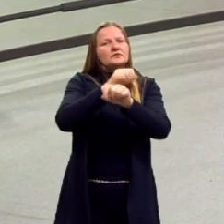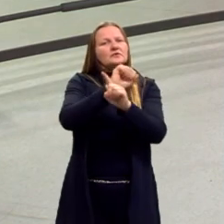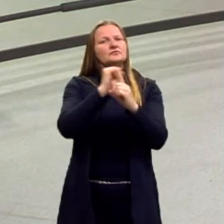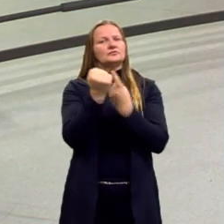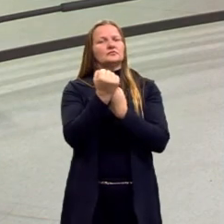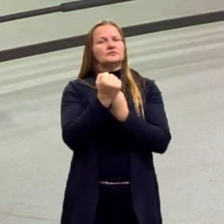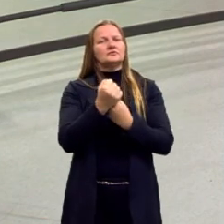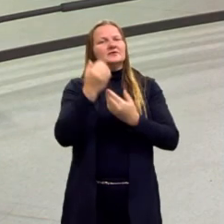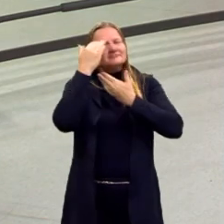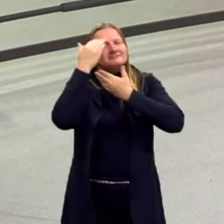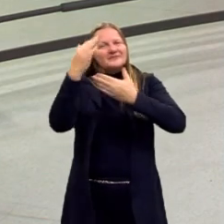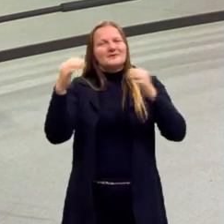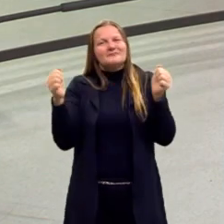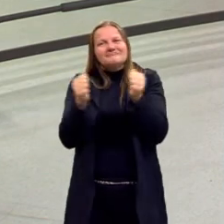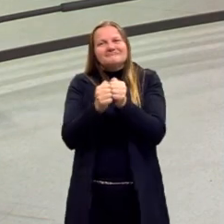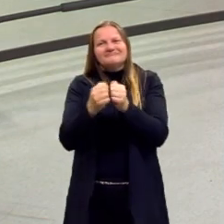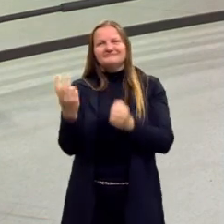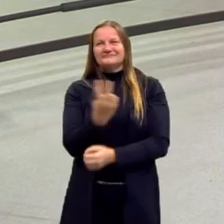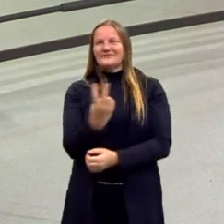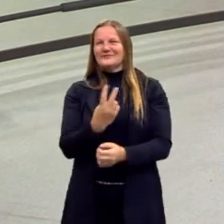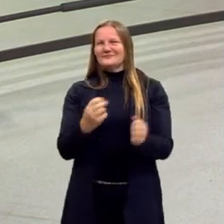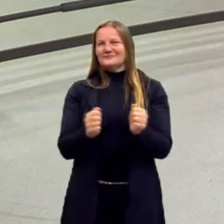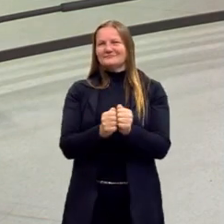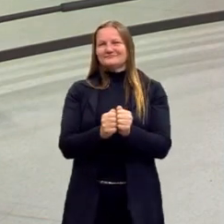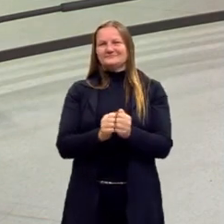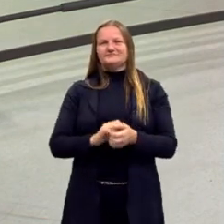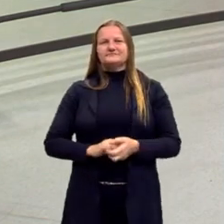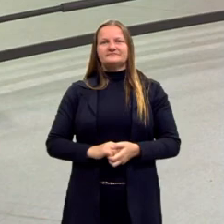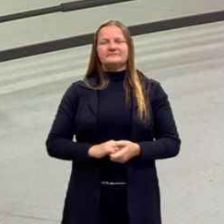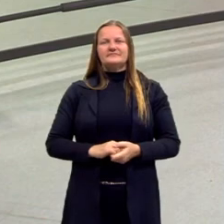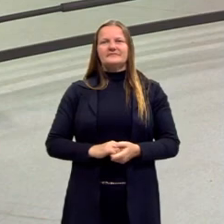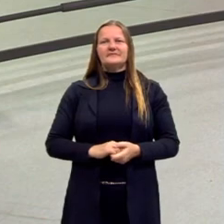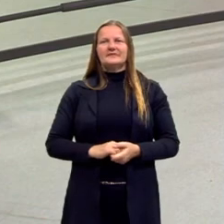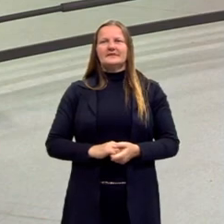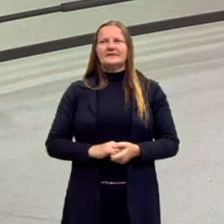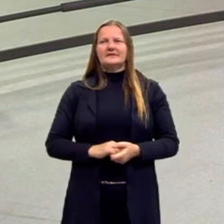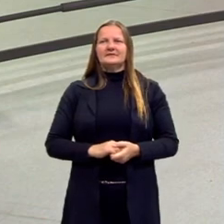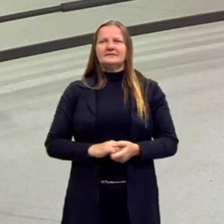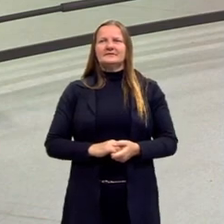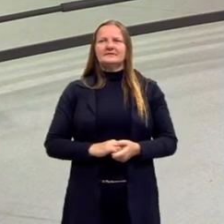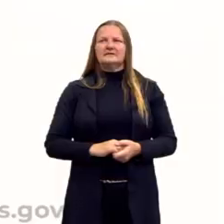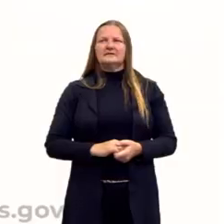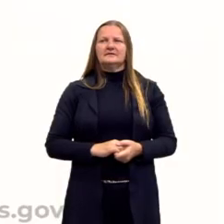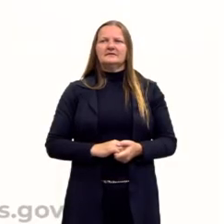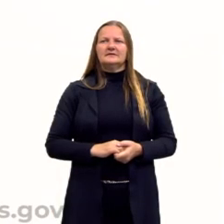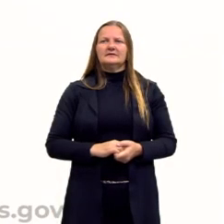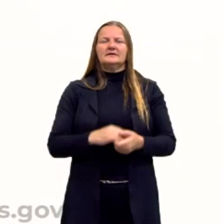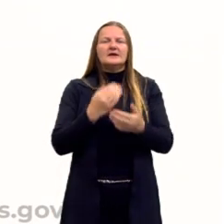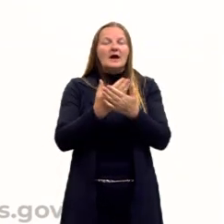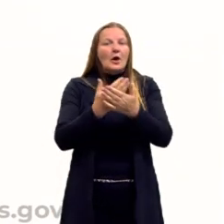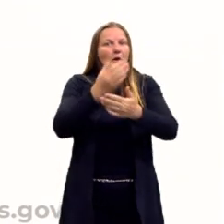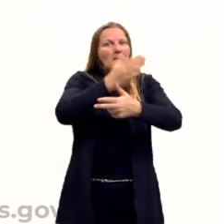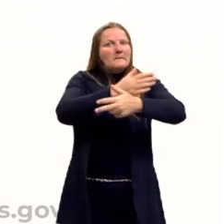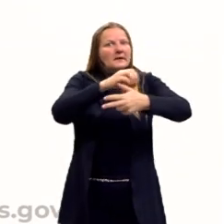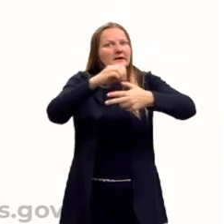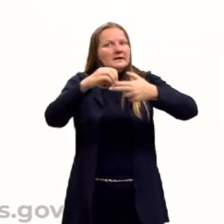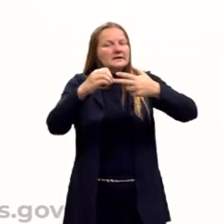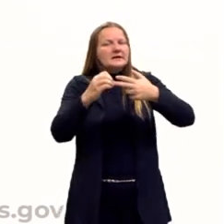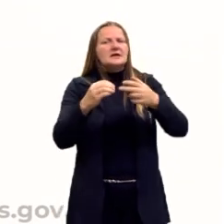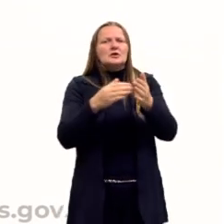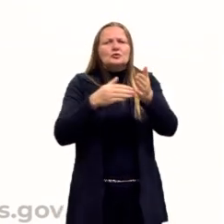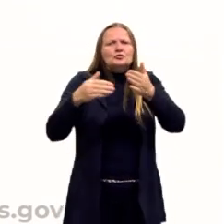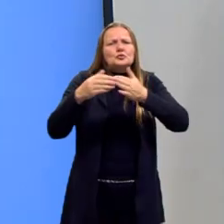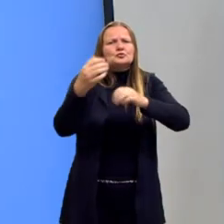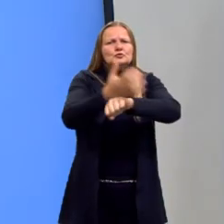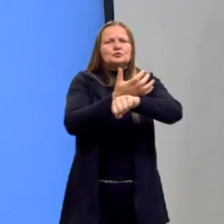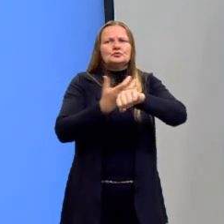Muito obrigado, Clem. Valeu, Lucas. Obrigado pela participação. E também um convite para vocês. As aulas do pré-ENEM são de todos os